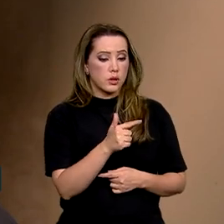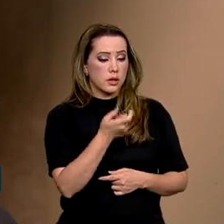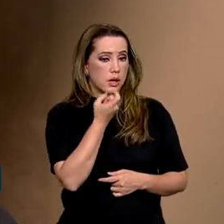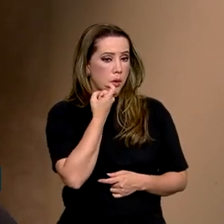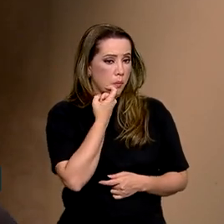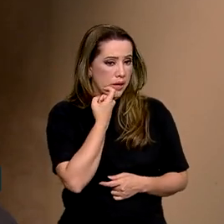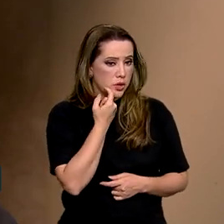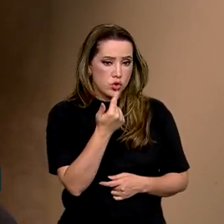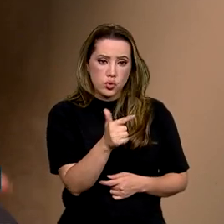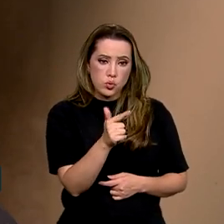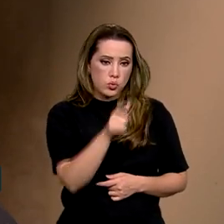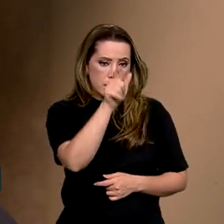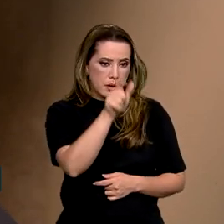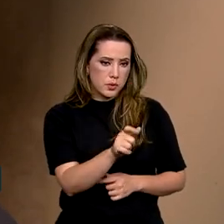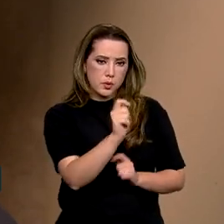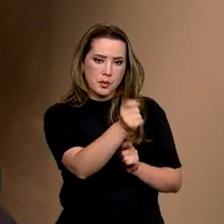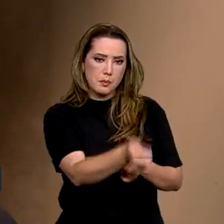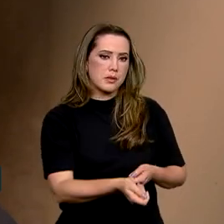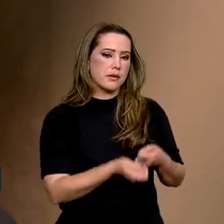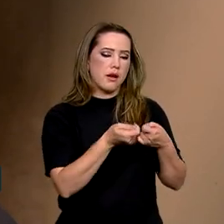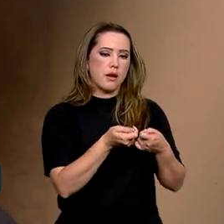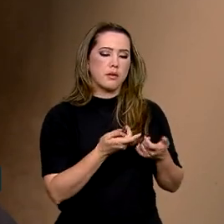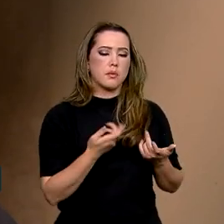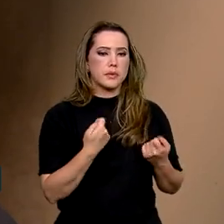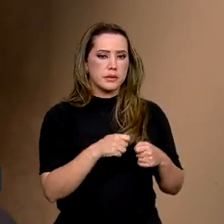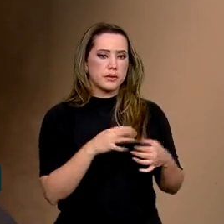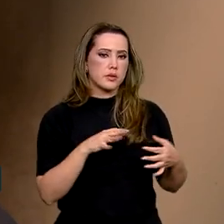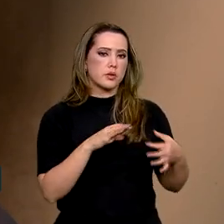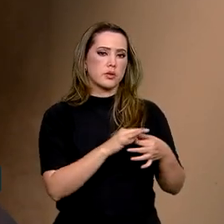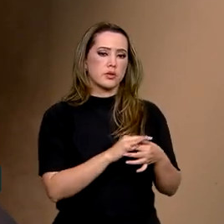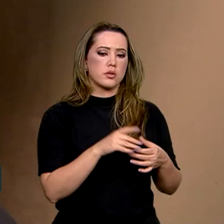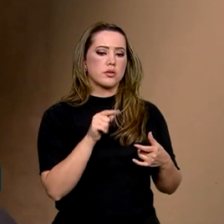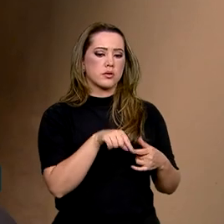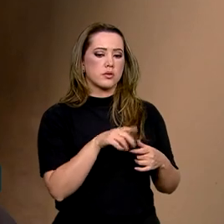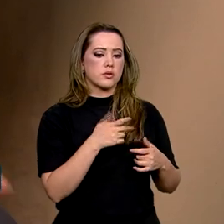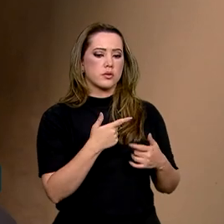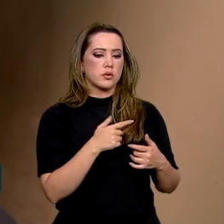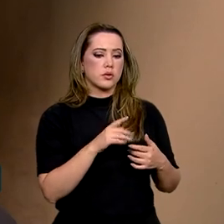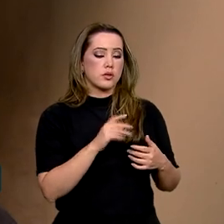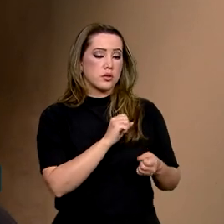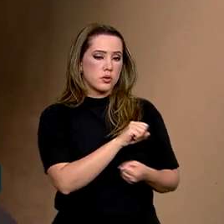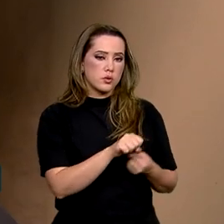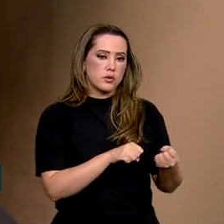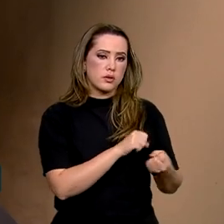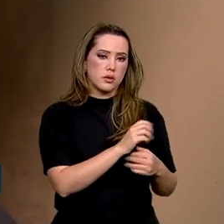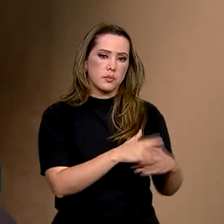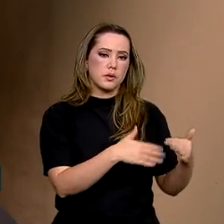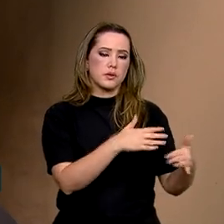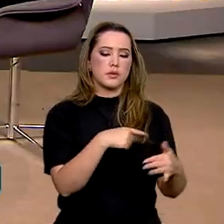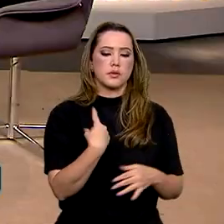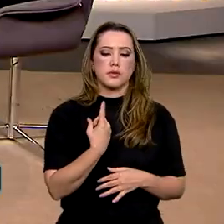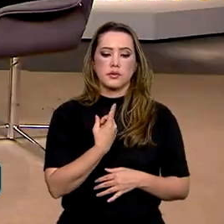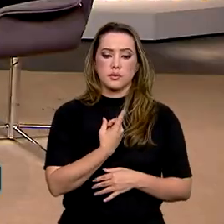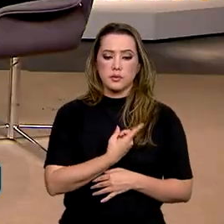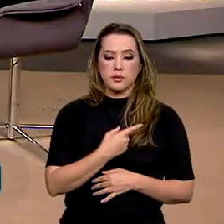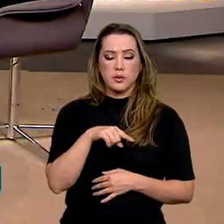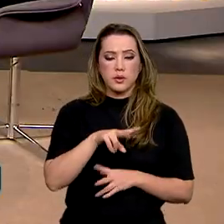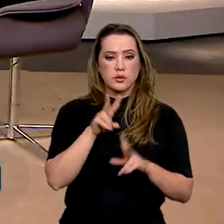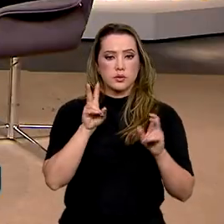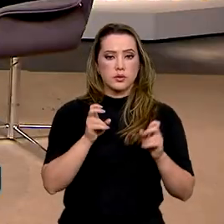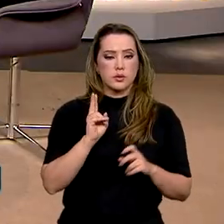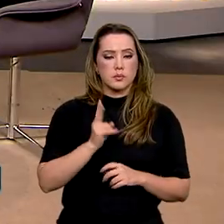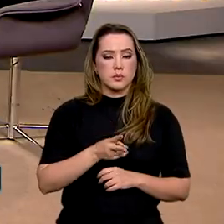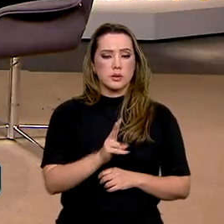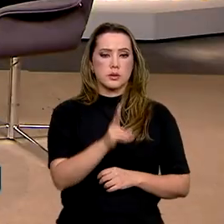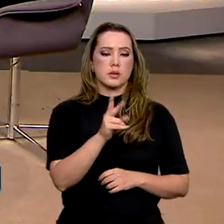matemática básica. Então, precisa a exploração por bases sustentáveis, que é um pouco que a gente fala dessa